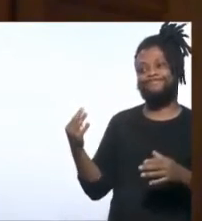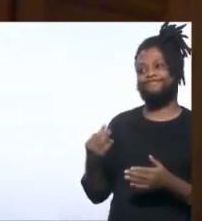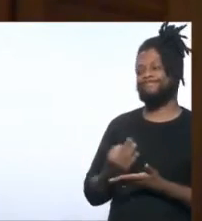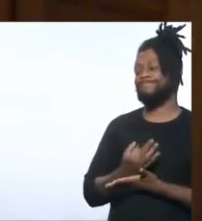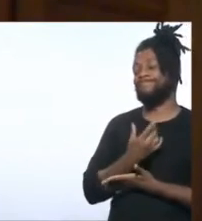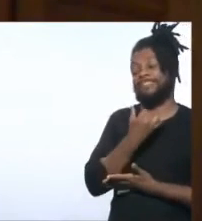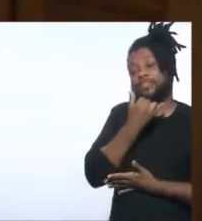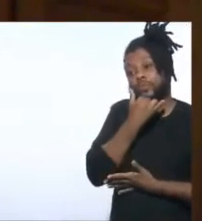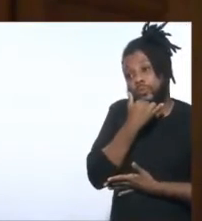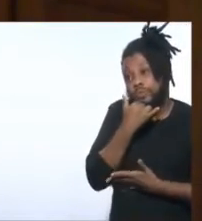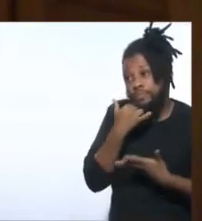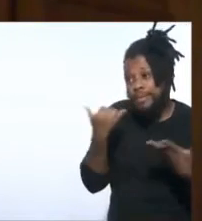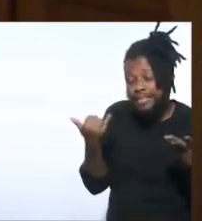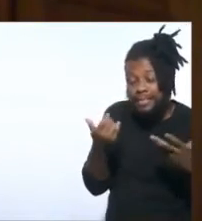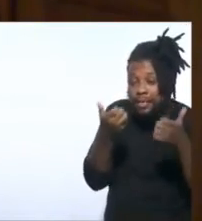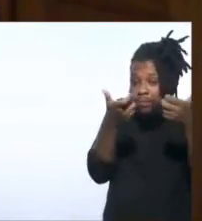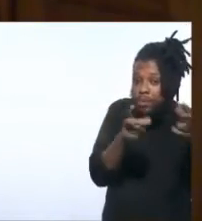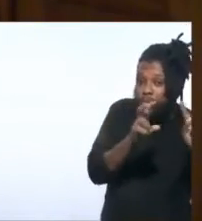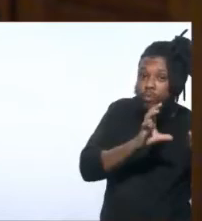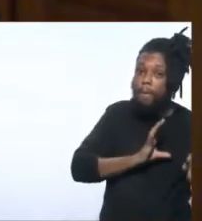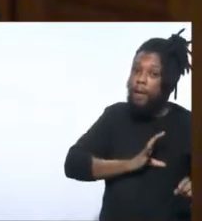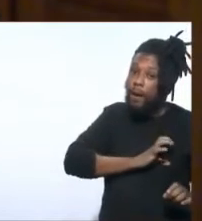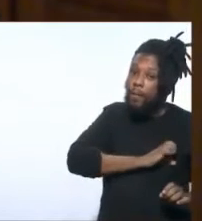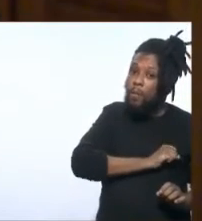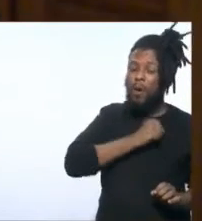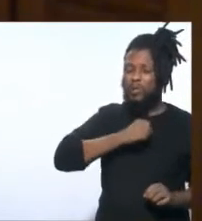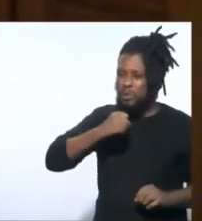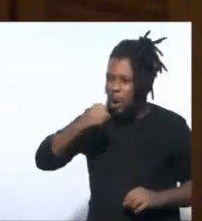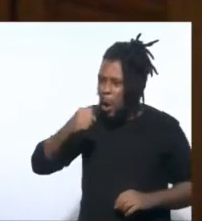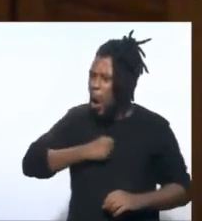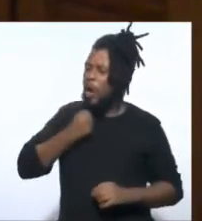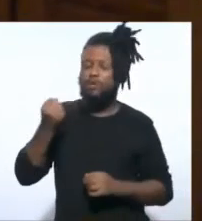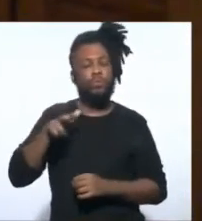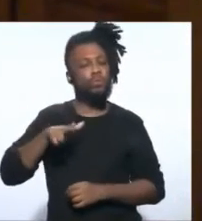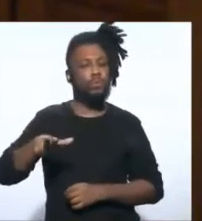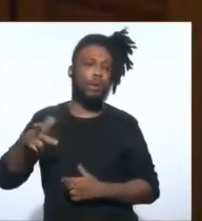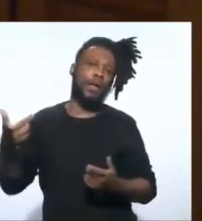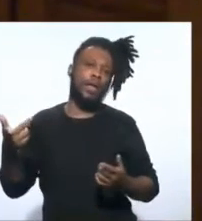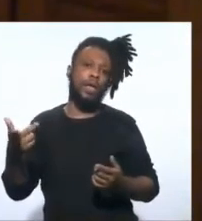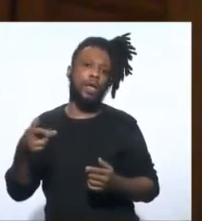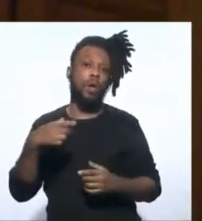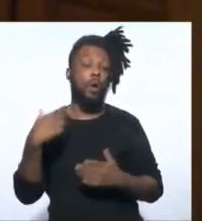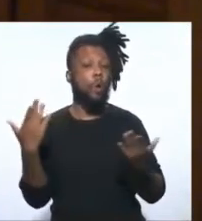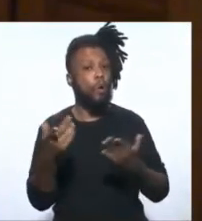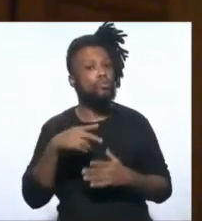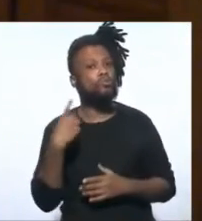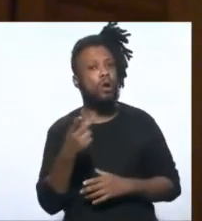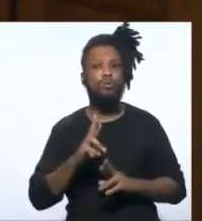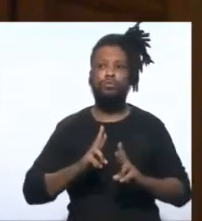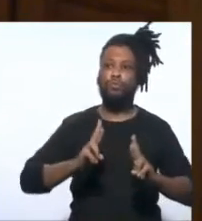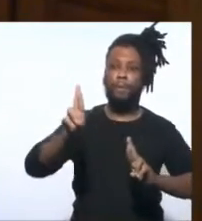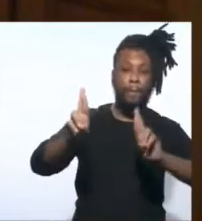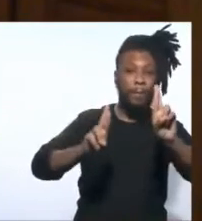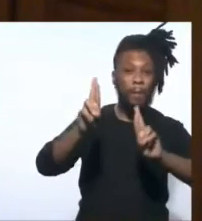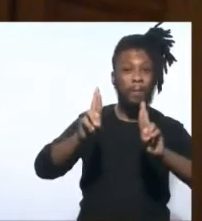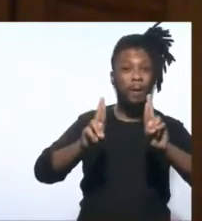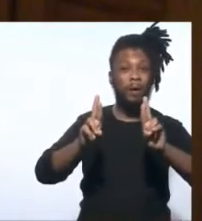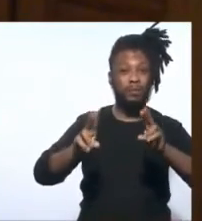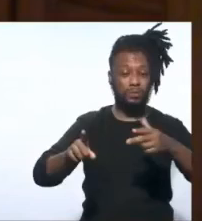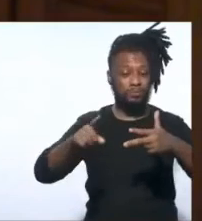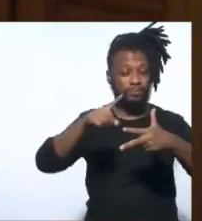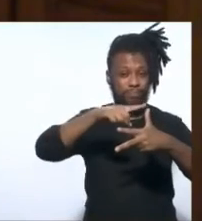a gente já está falando de amor e não de ódio. Os nossos dirigentes hoje, nos três níveis,